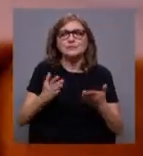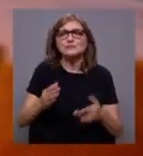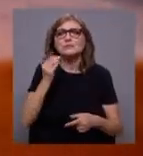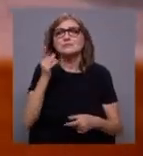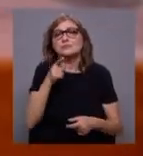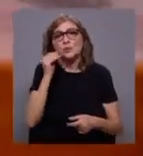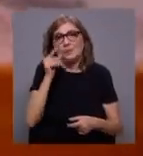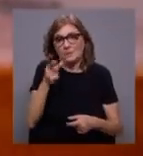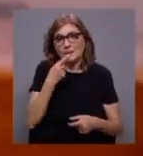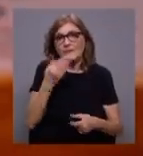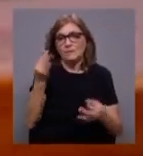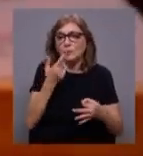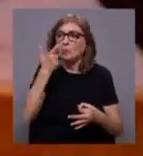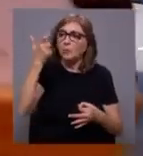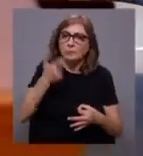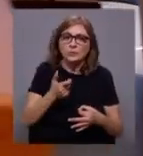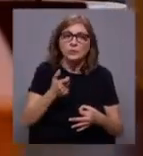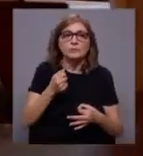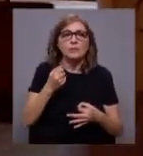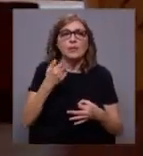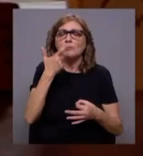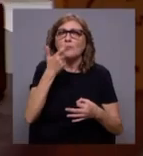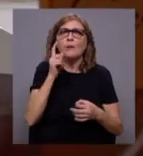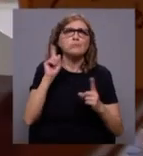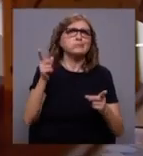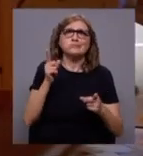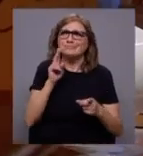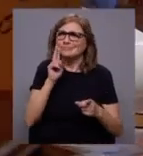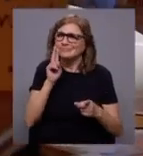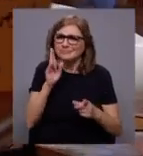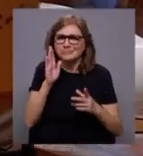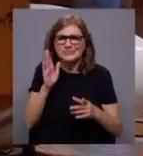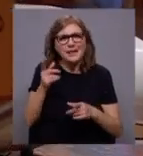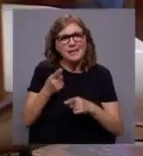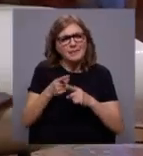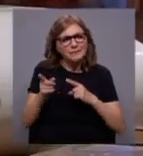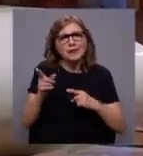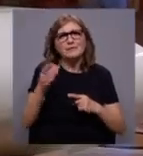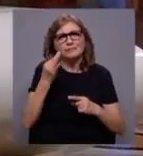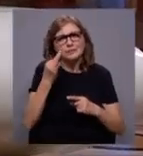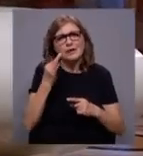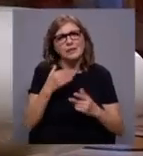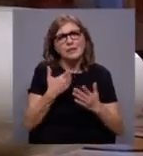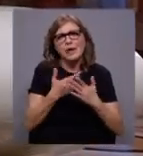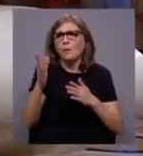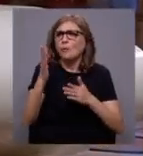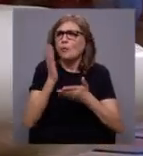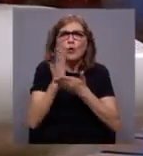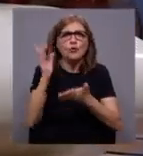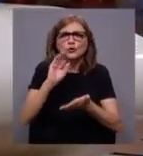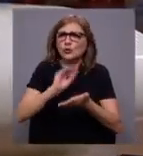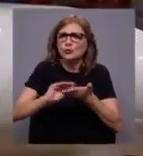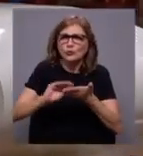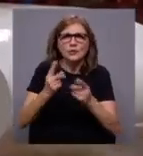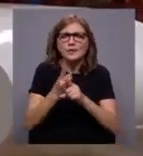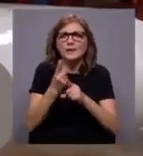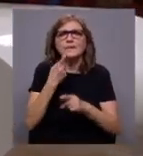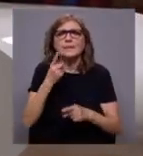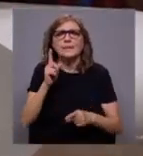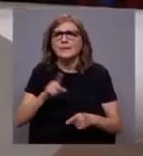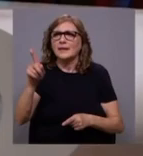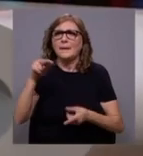realmente foi alguém que não deixou ninguém indiferente, não só com a sua obra, mas também com a sua